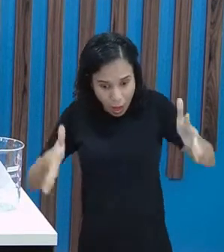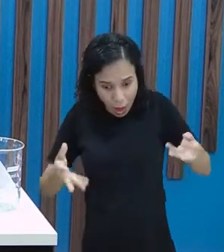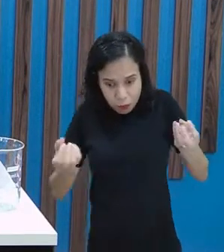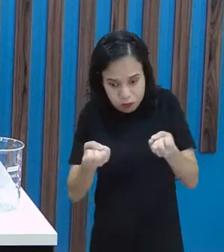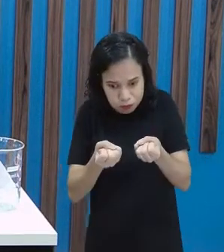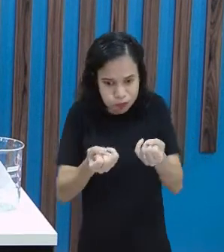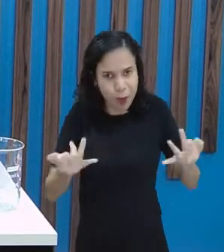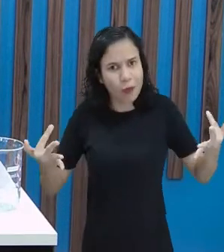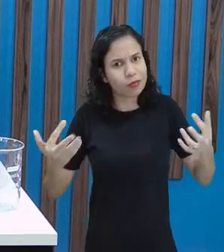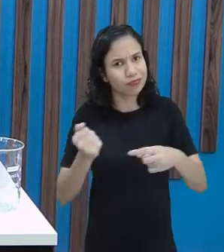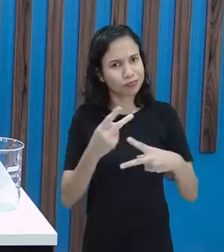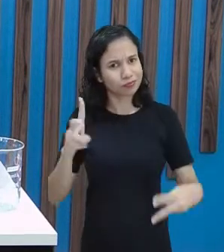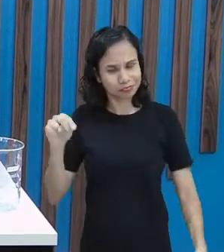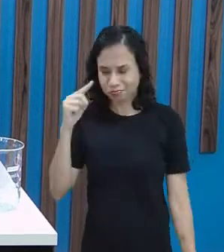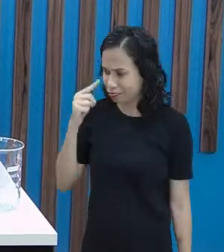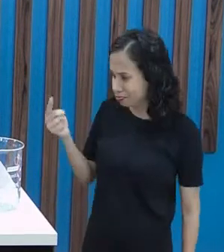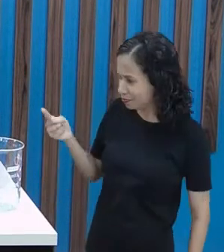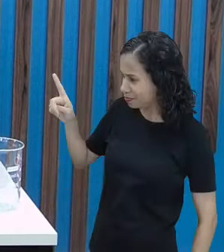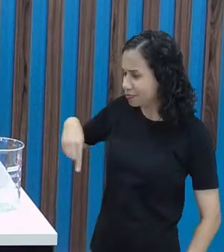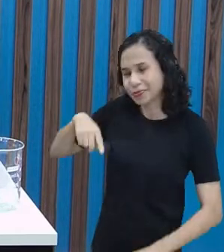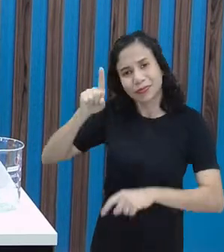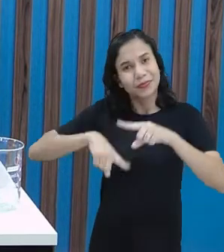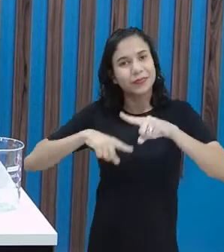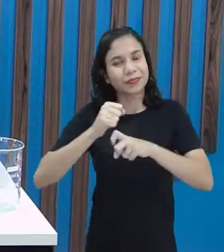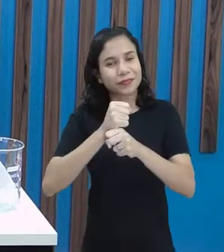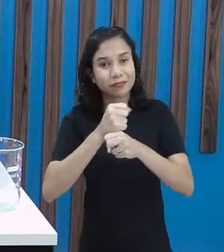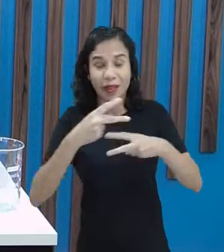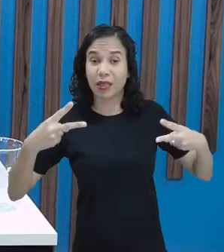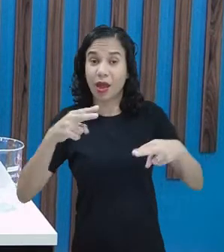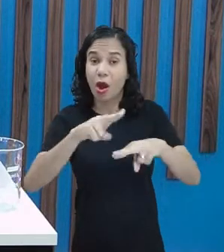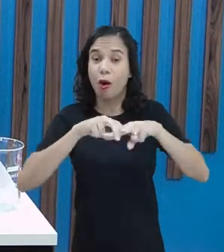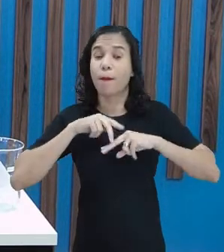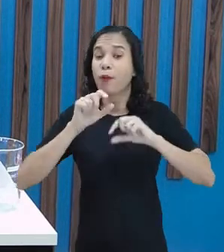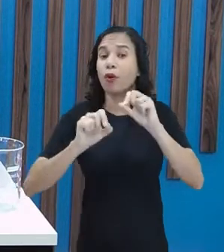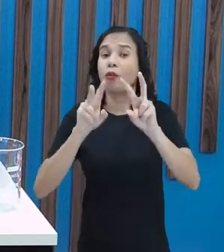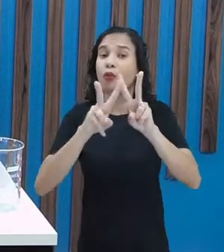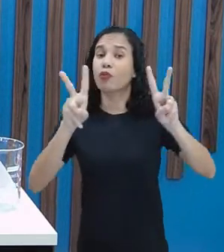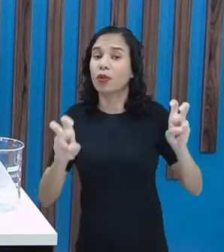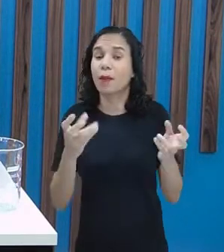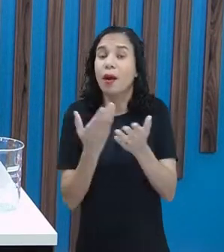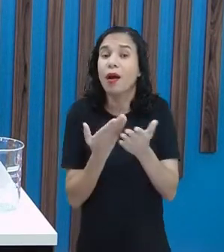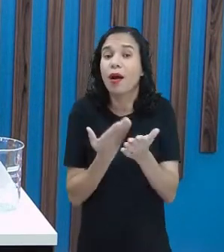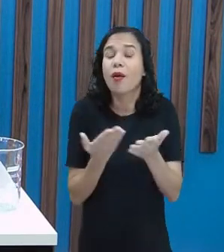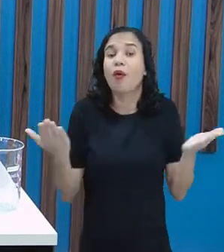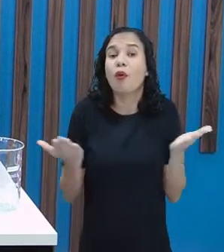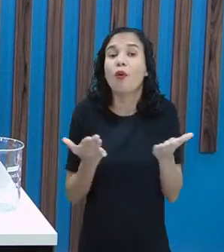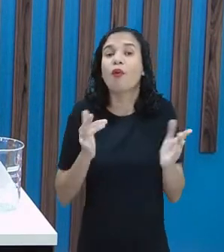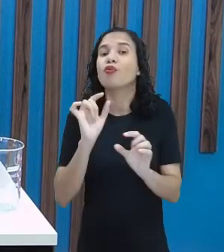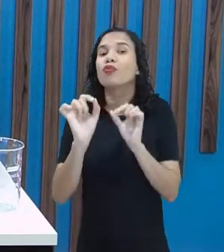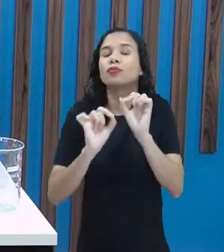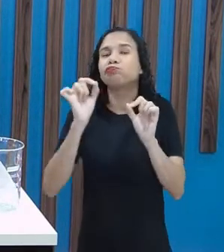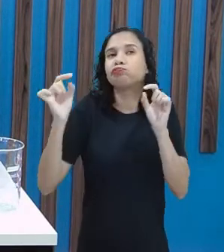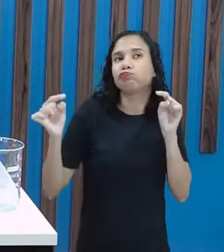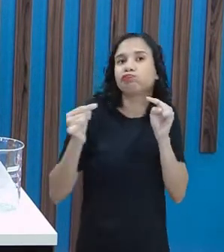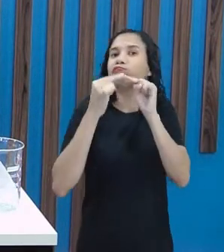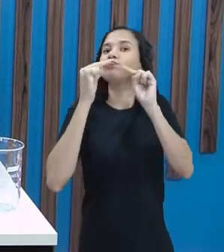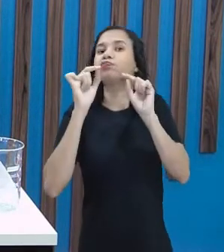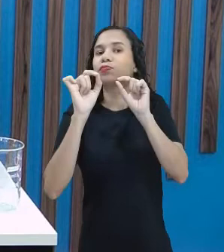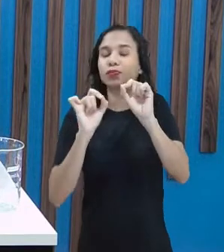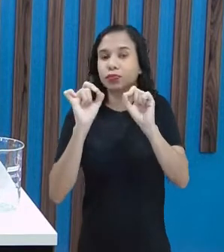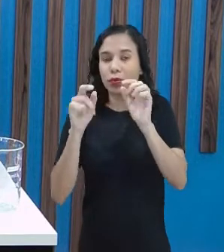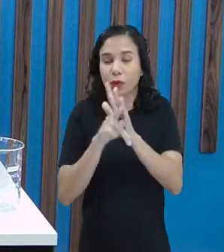bastante recheada de material, porque o tema da nossa aula de hoje vai falar sobre